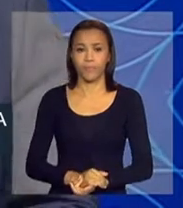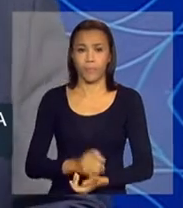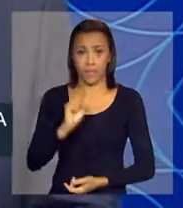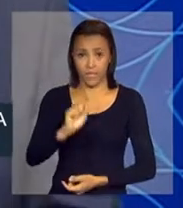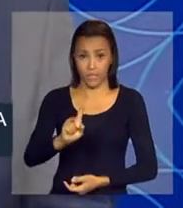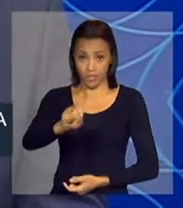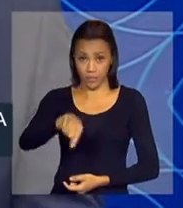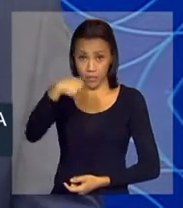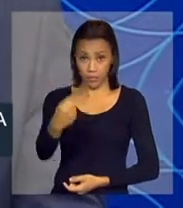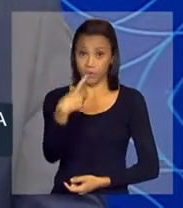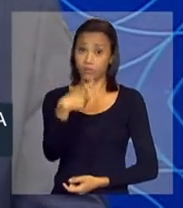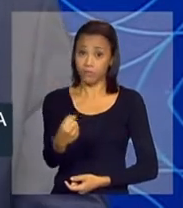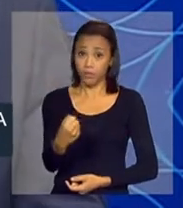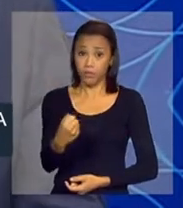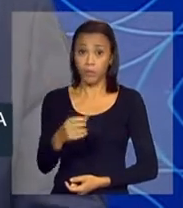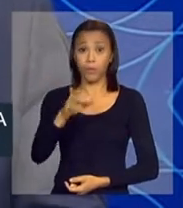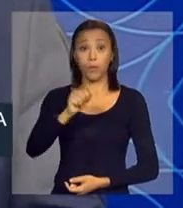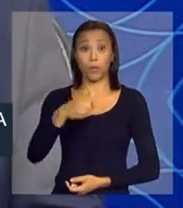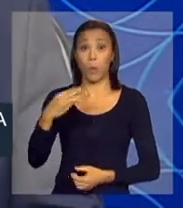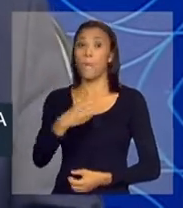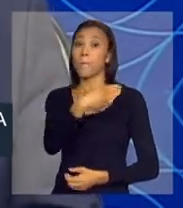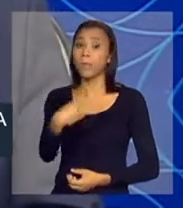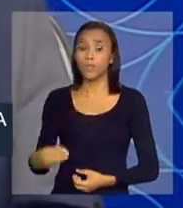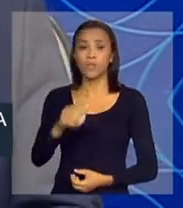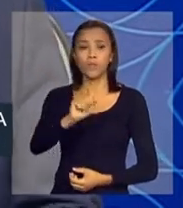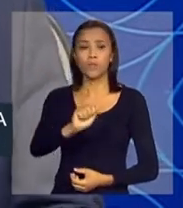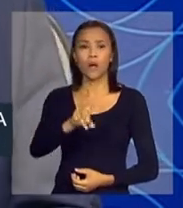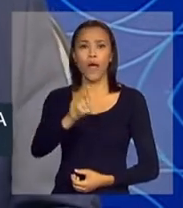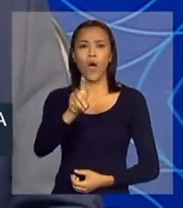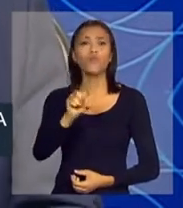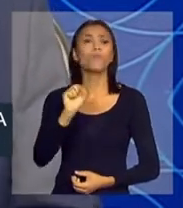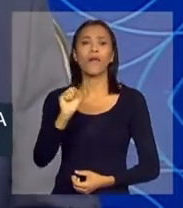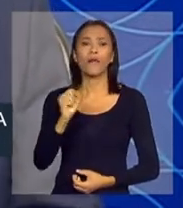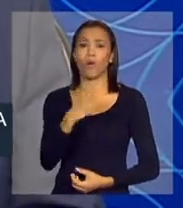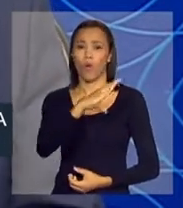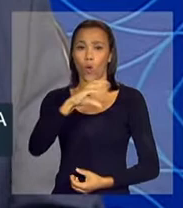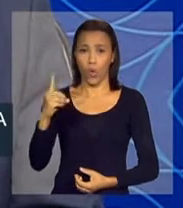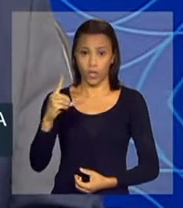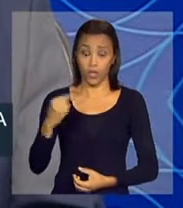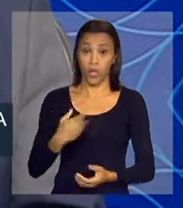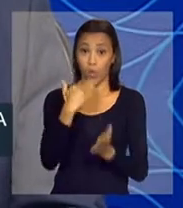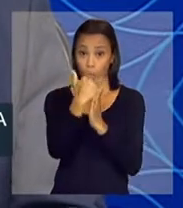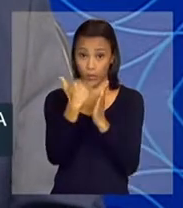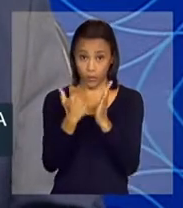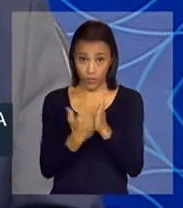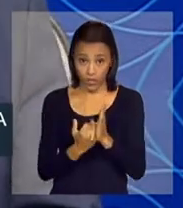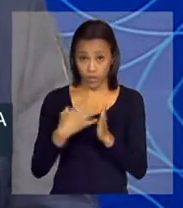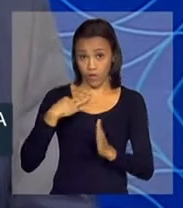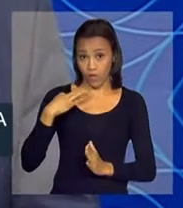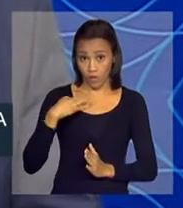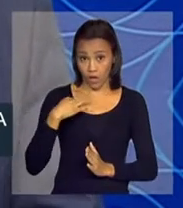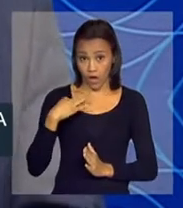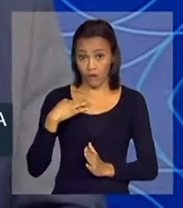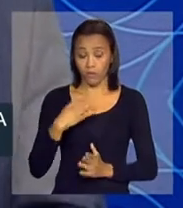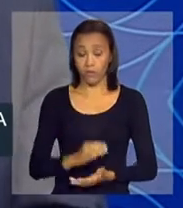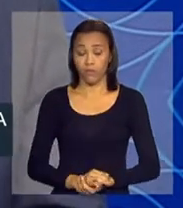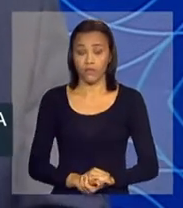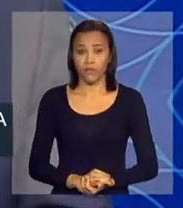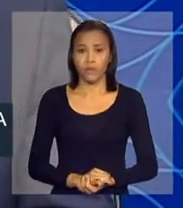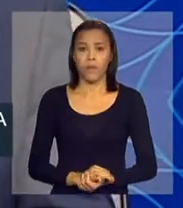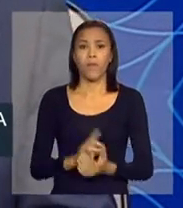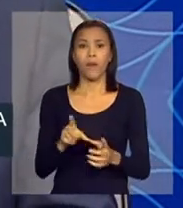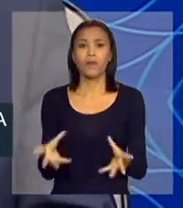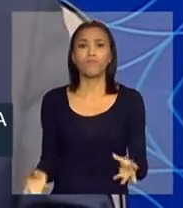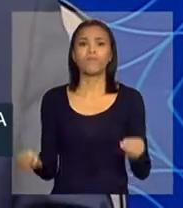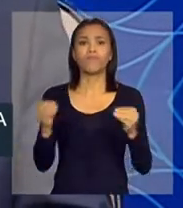após designado pelo ministro Aldo Rebelo para coordenar o programa de voluntariado público, complementar ao